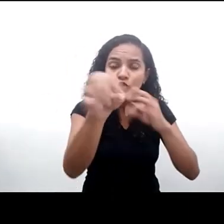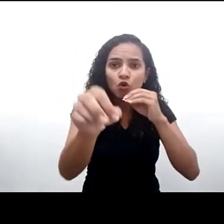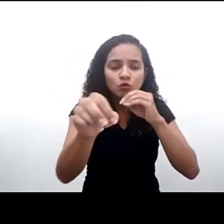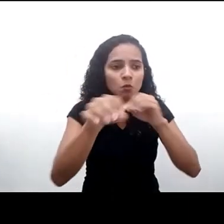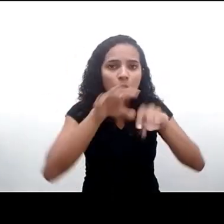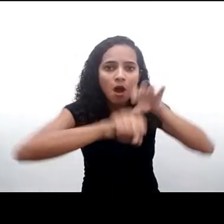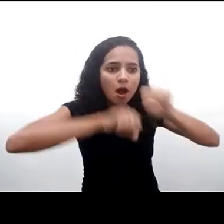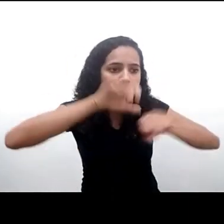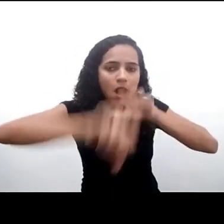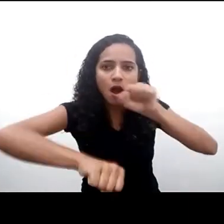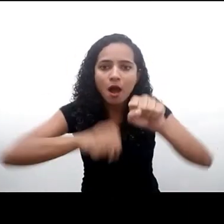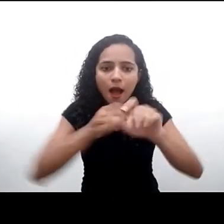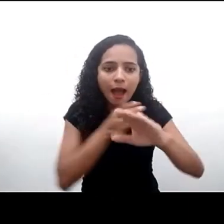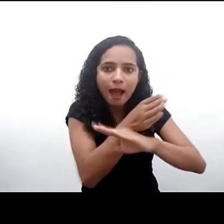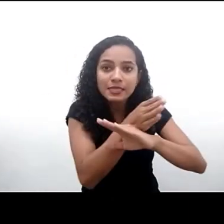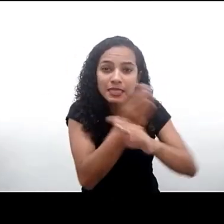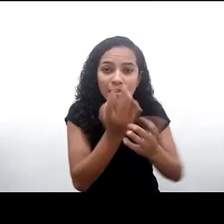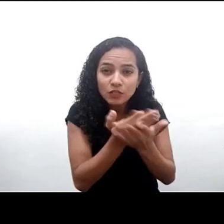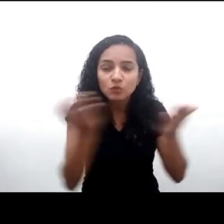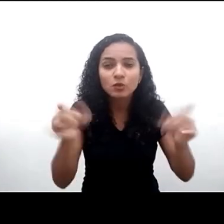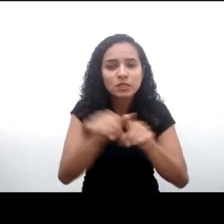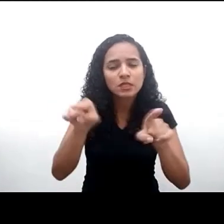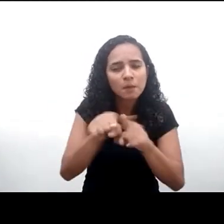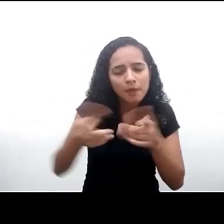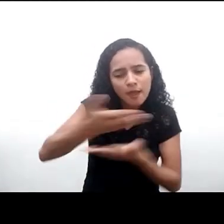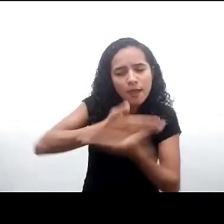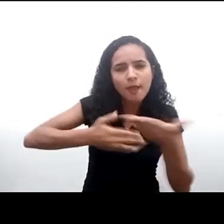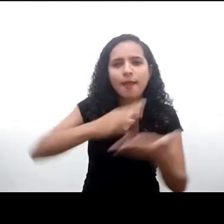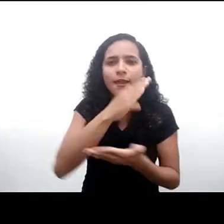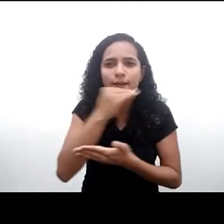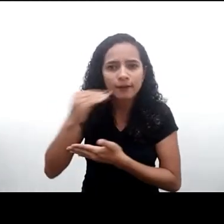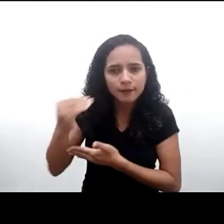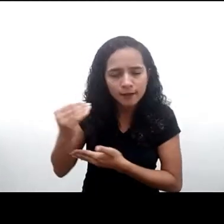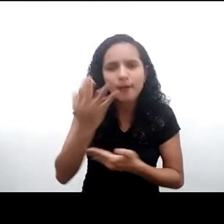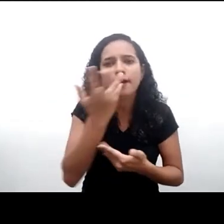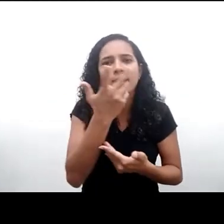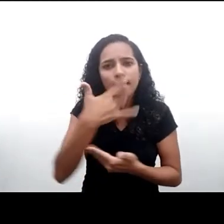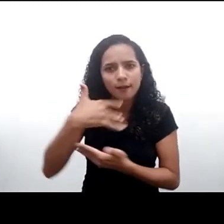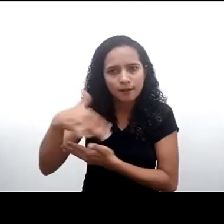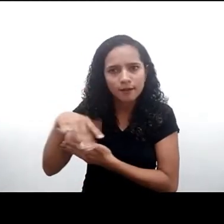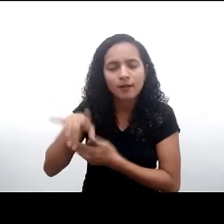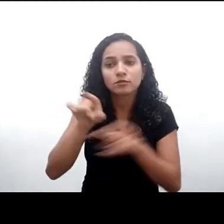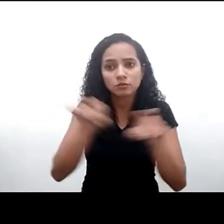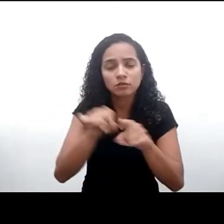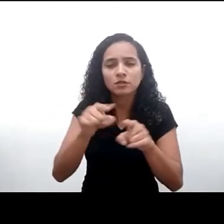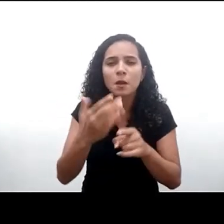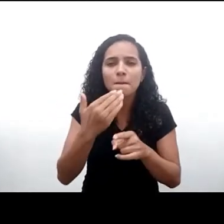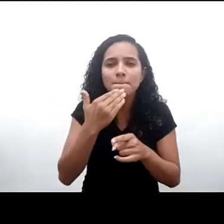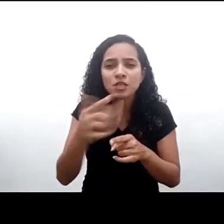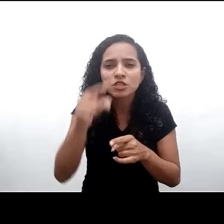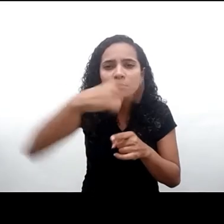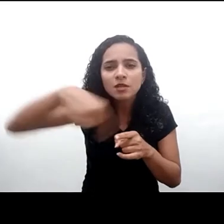particularmente entre as crianças e adolescentes e para isso eu peço a sua ajuda. Traduzam esse